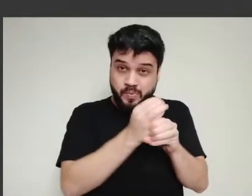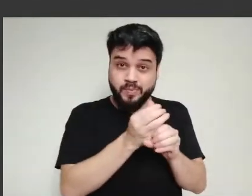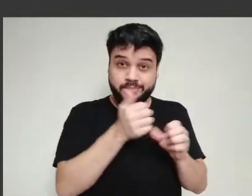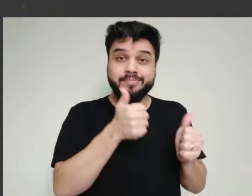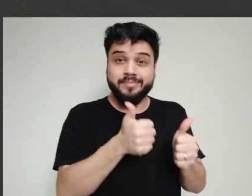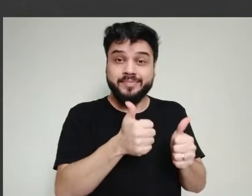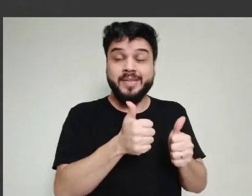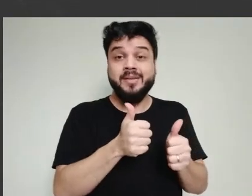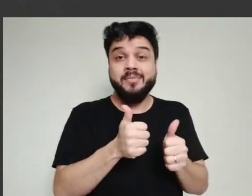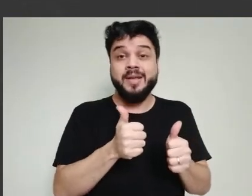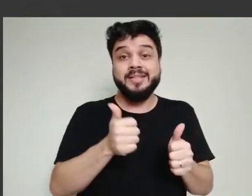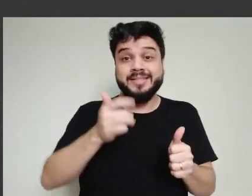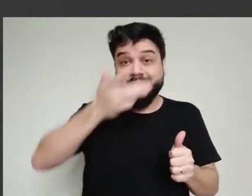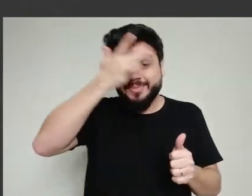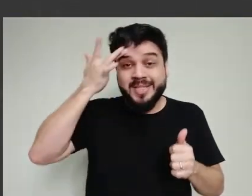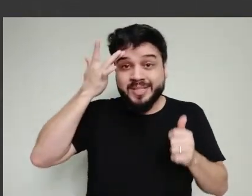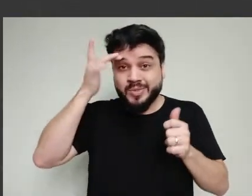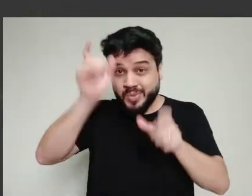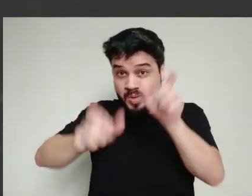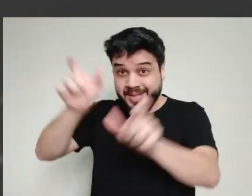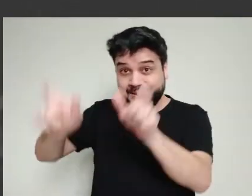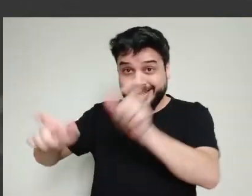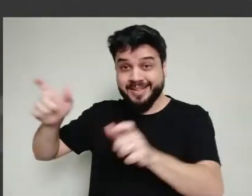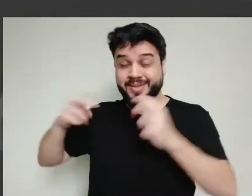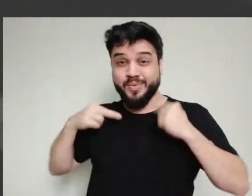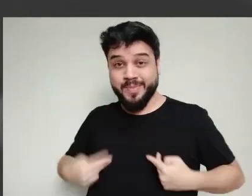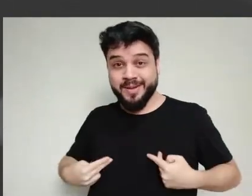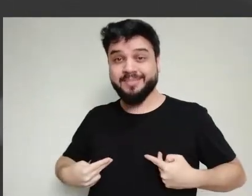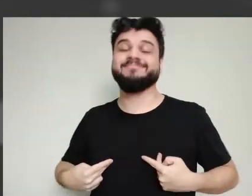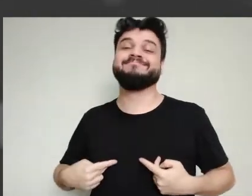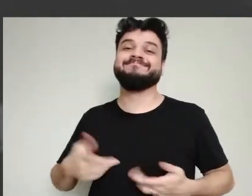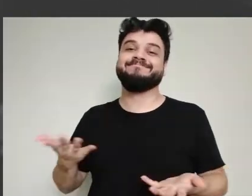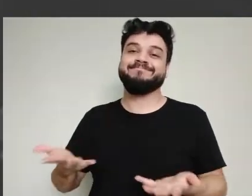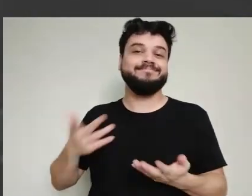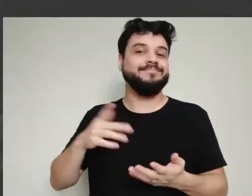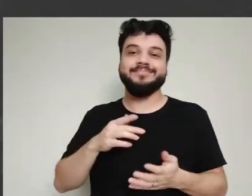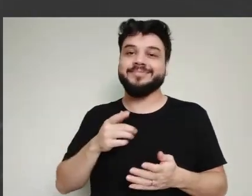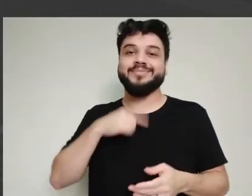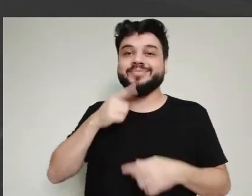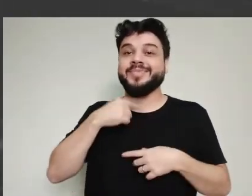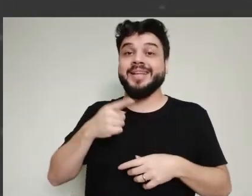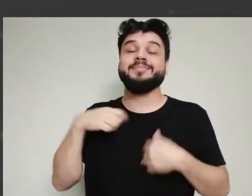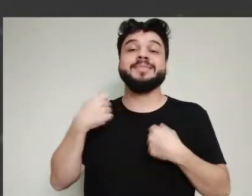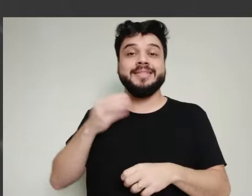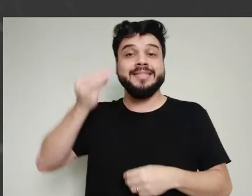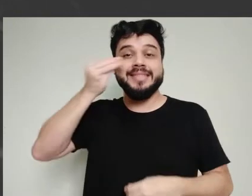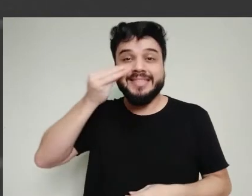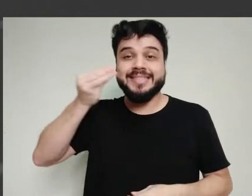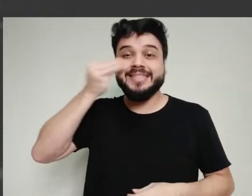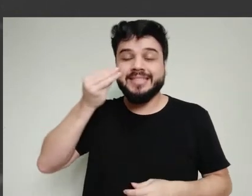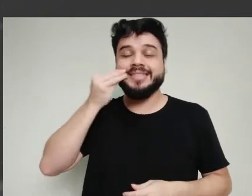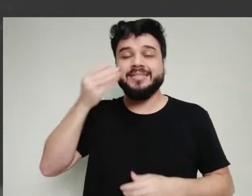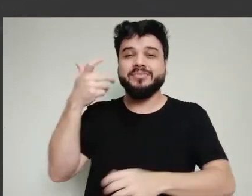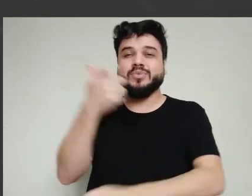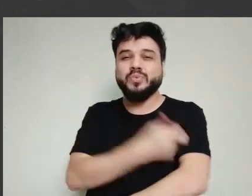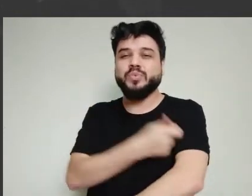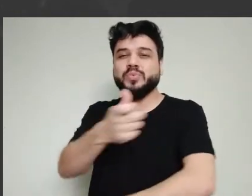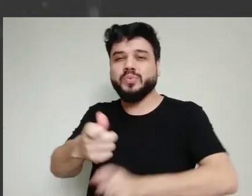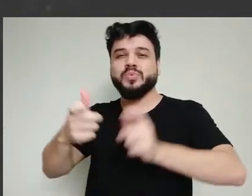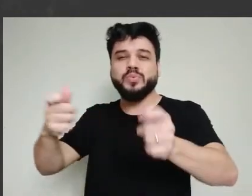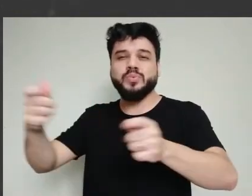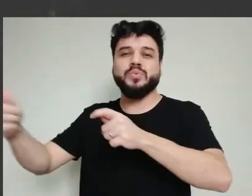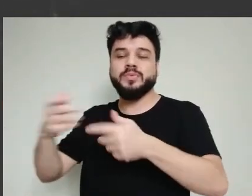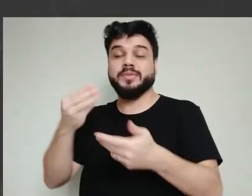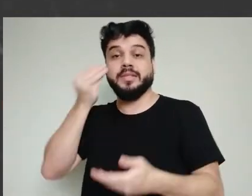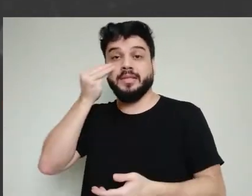Você tem que testar. Então, vai acabar, eu não duvido que até o final do ano tenha uma vacina licenciada, só